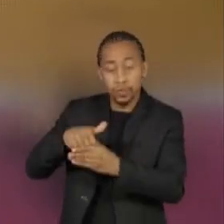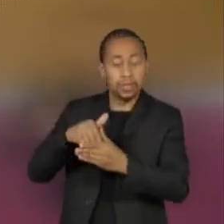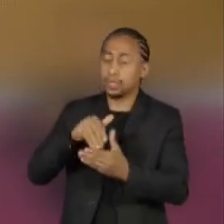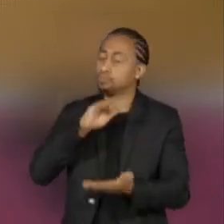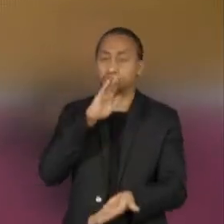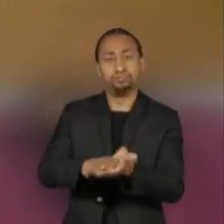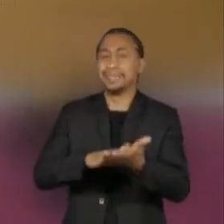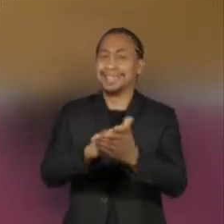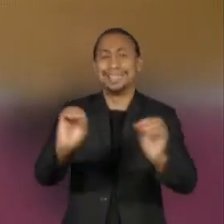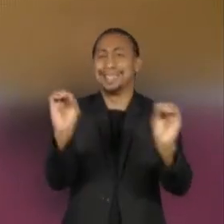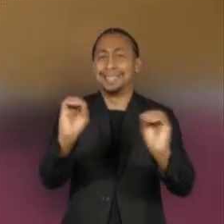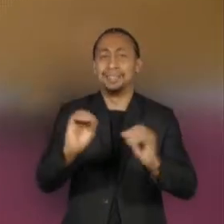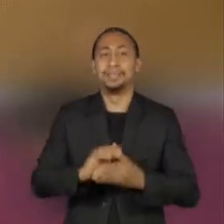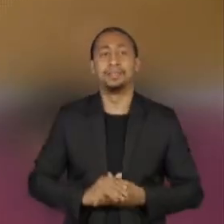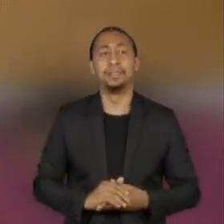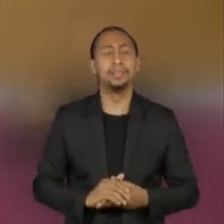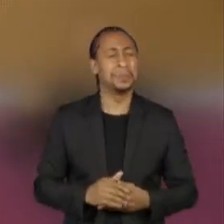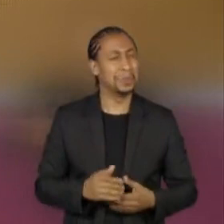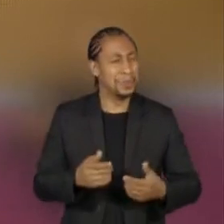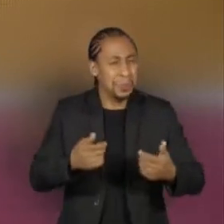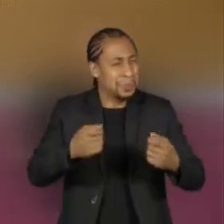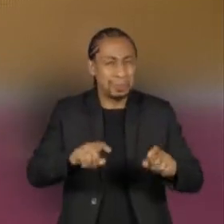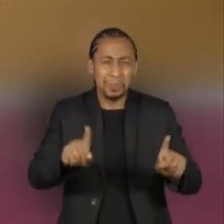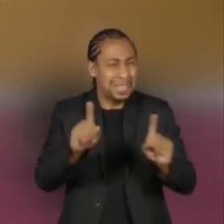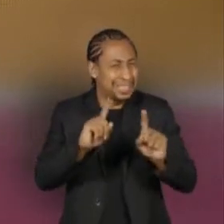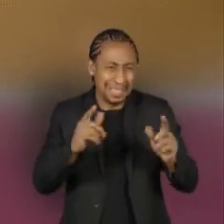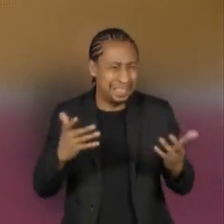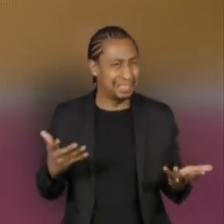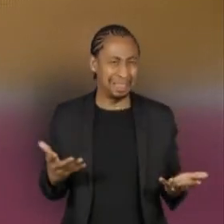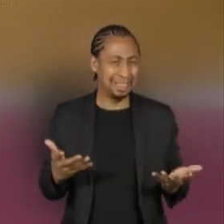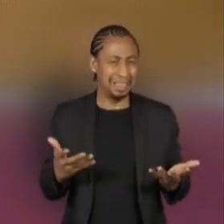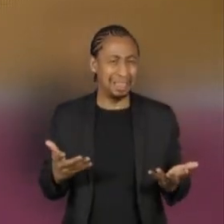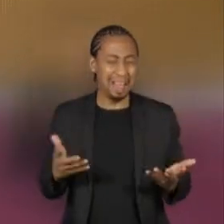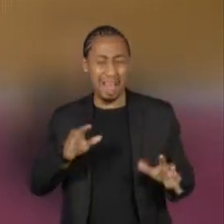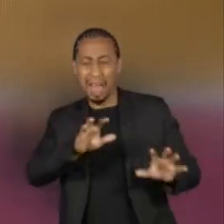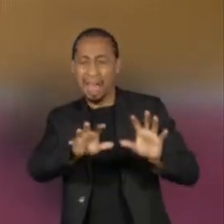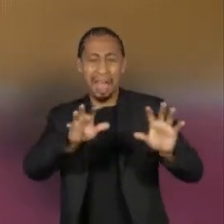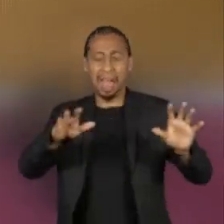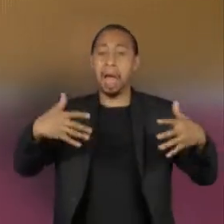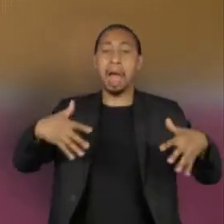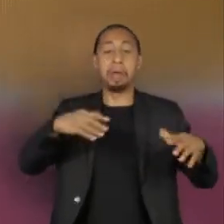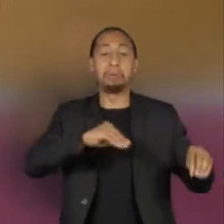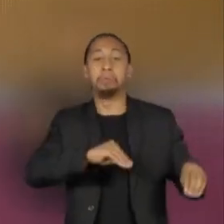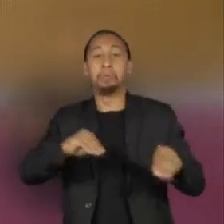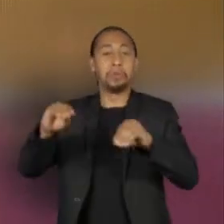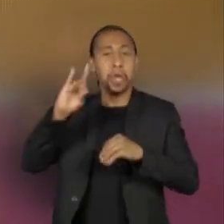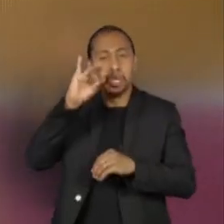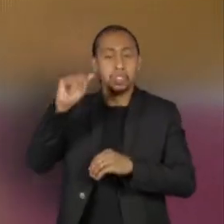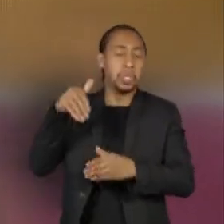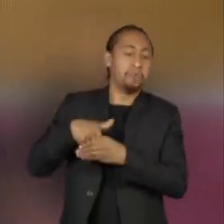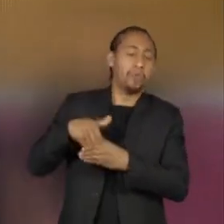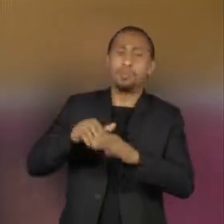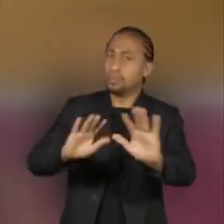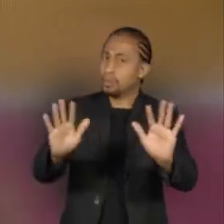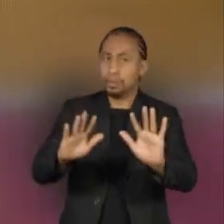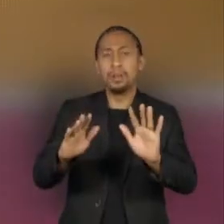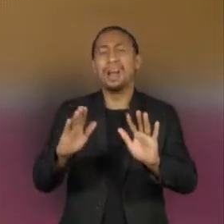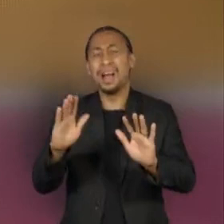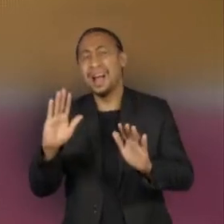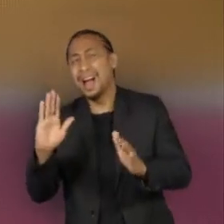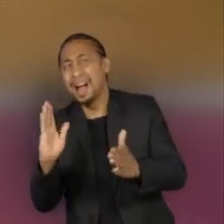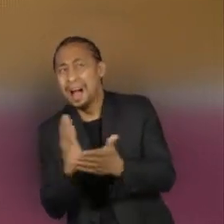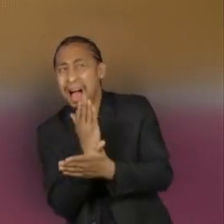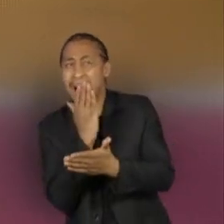há necessidade de superlativizar essa questão. Eu volto a dizer, foram casos